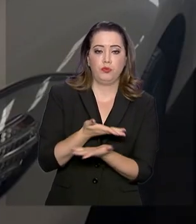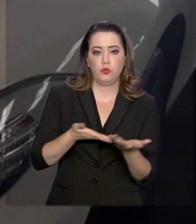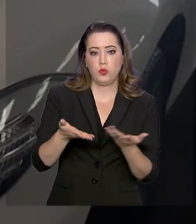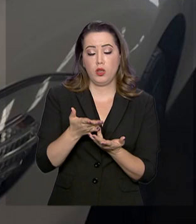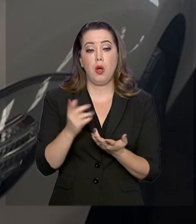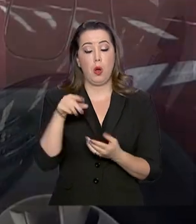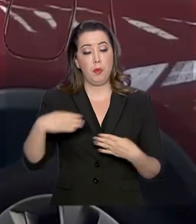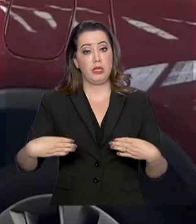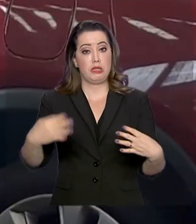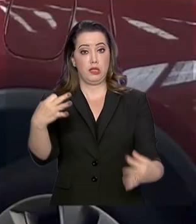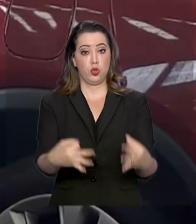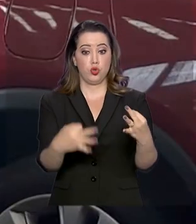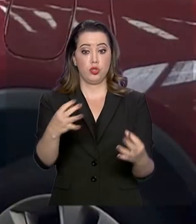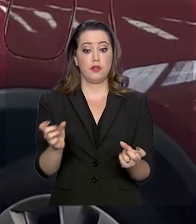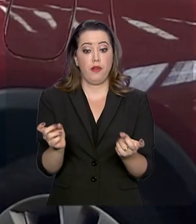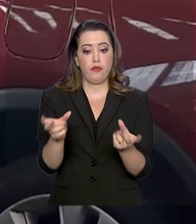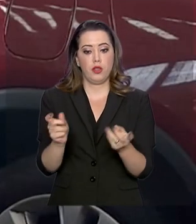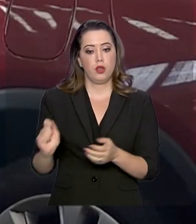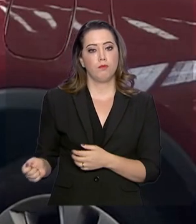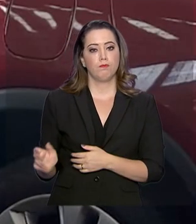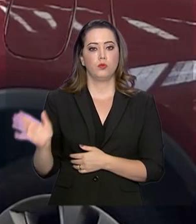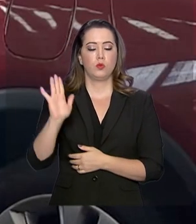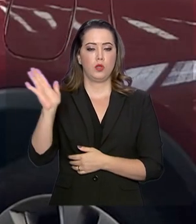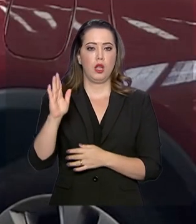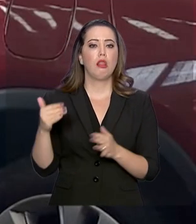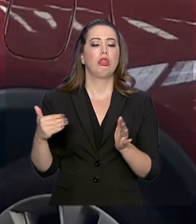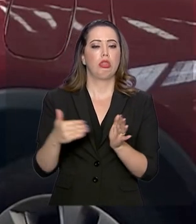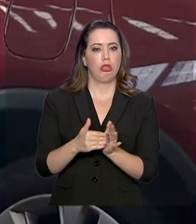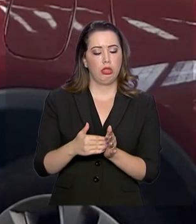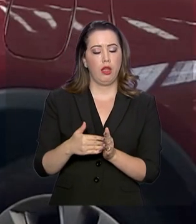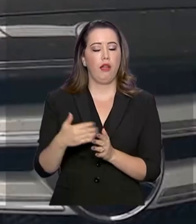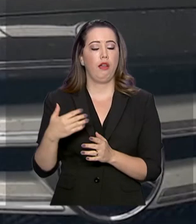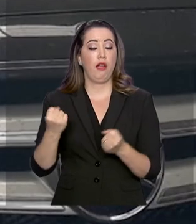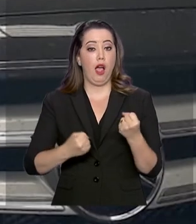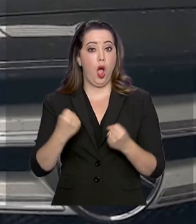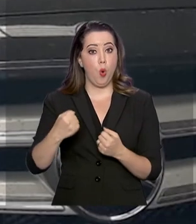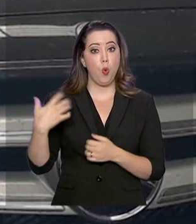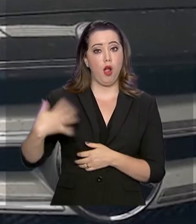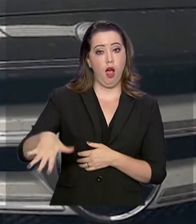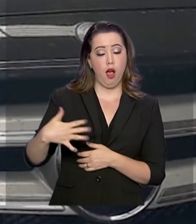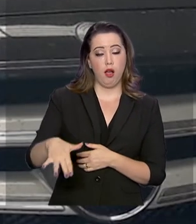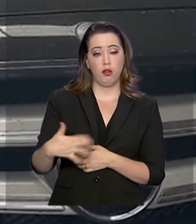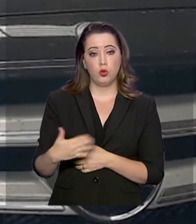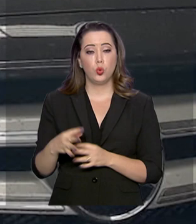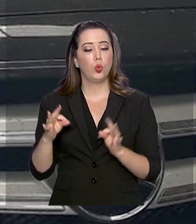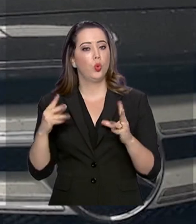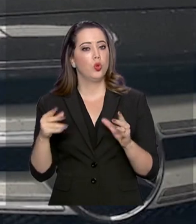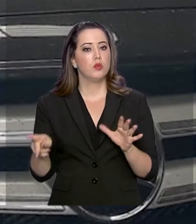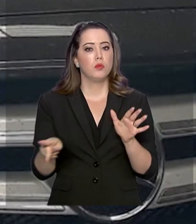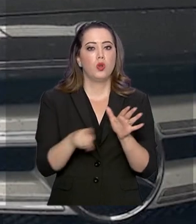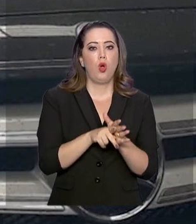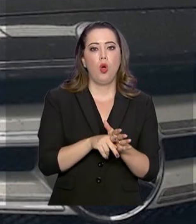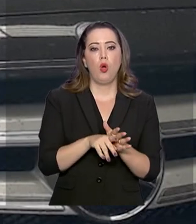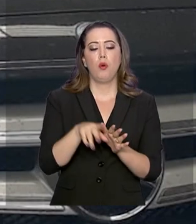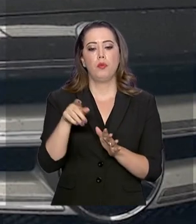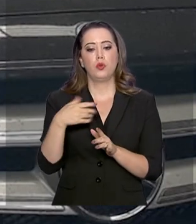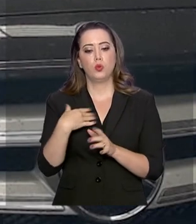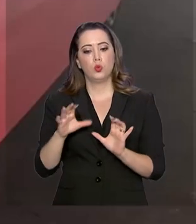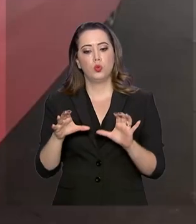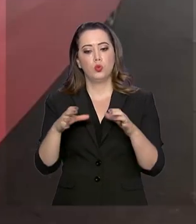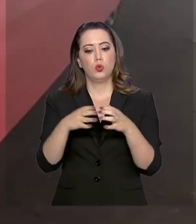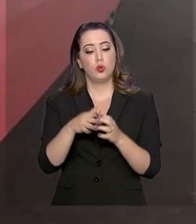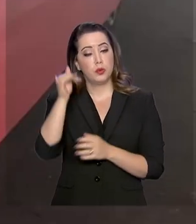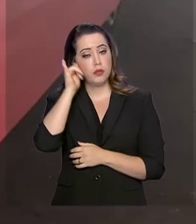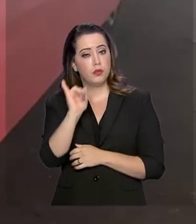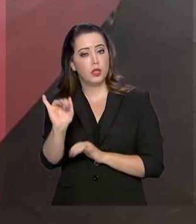sucatas, carros populares e até de luxo. Todos os itens pertencem ao Fundo Nacional Antidrogas. Os lances podem ser